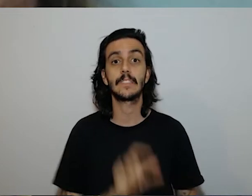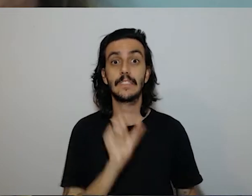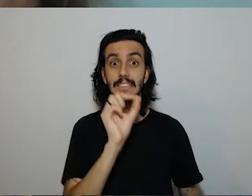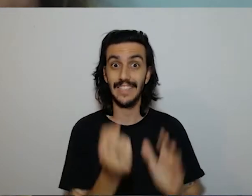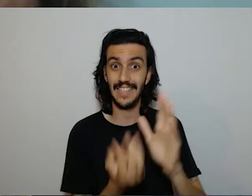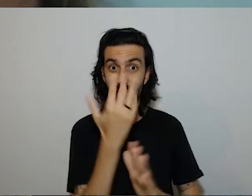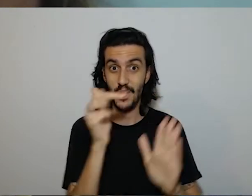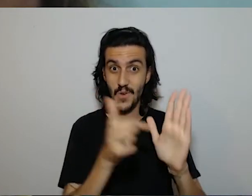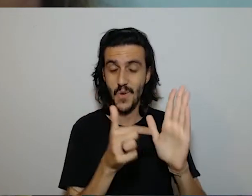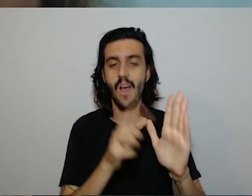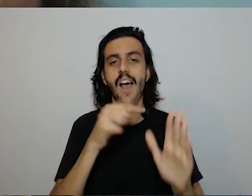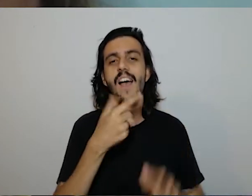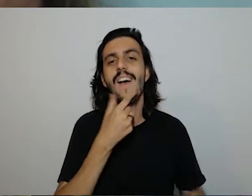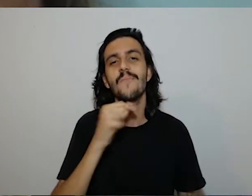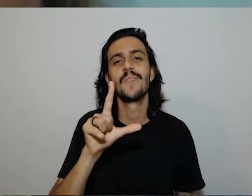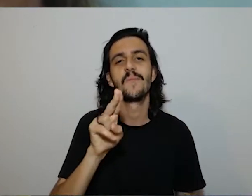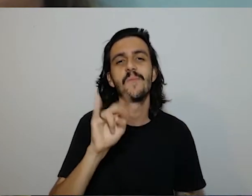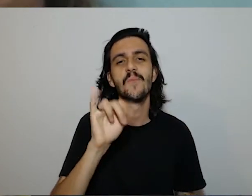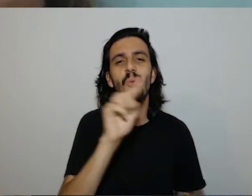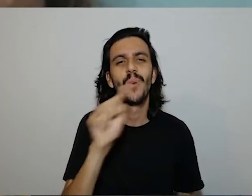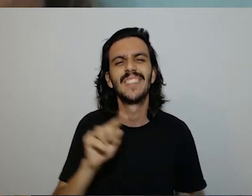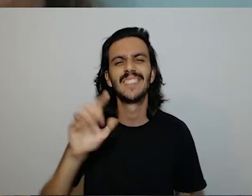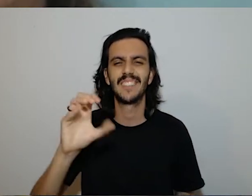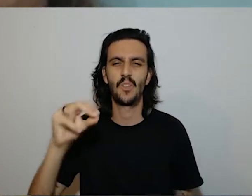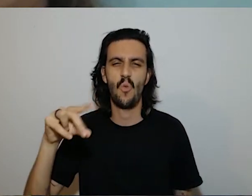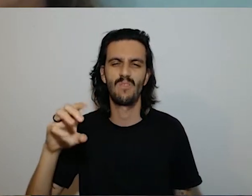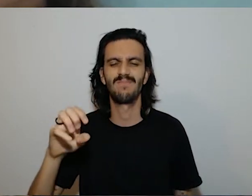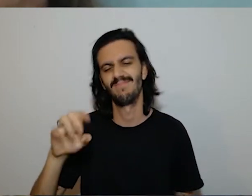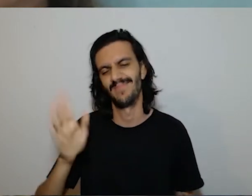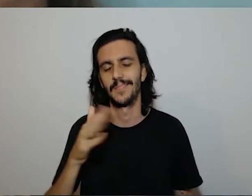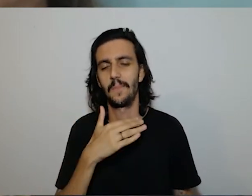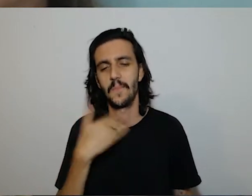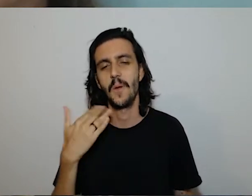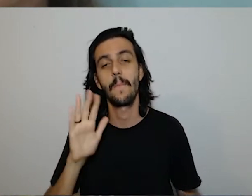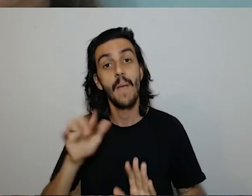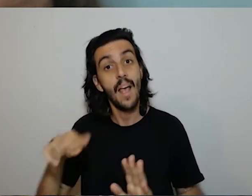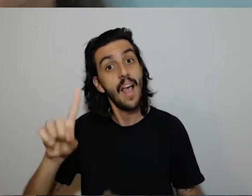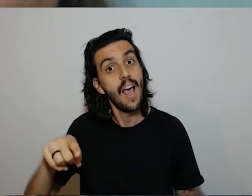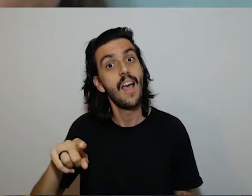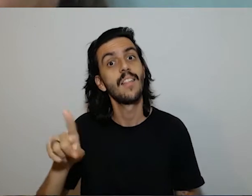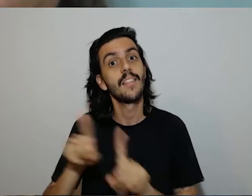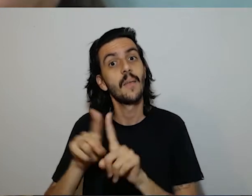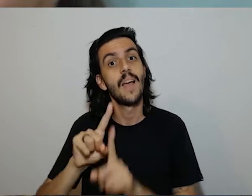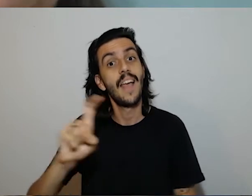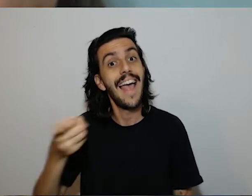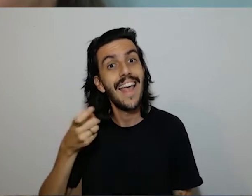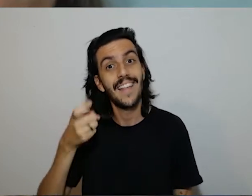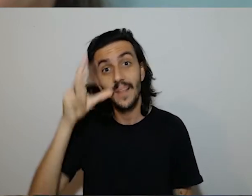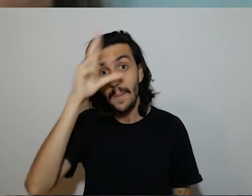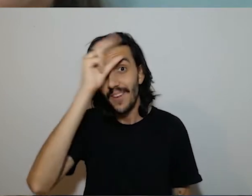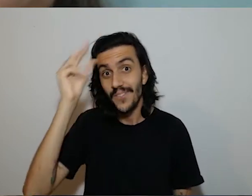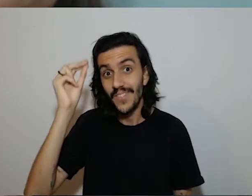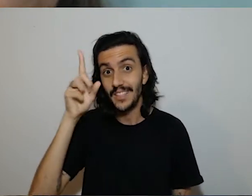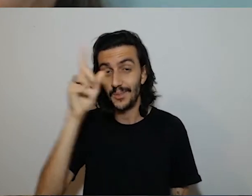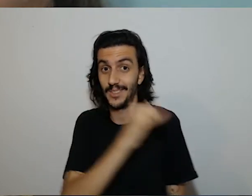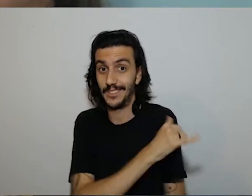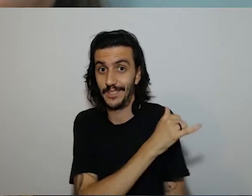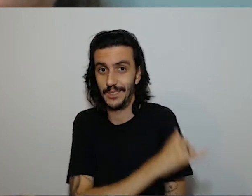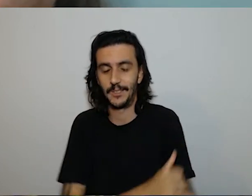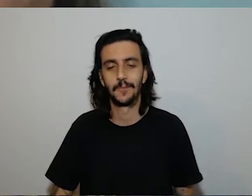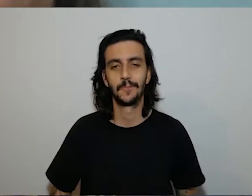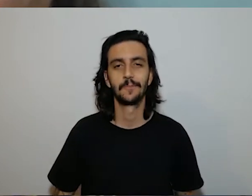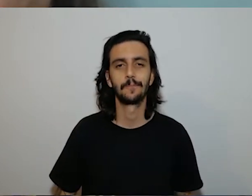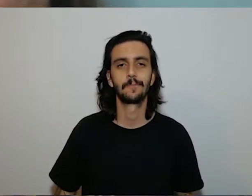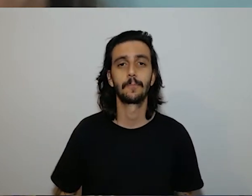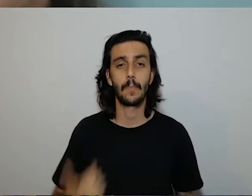idealizador foi o arquiteto Luiz Paulo Ponte que já faleceu e que depois veio a se tornar o prefeito da cidade